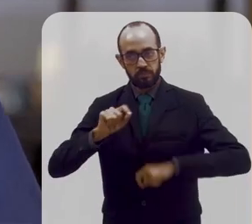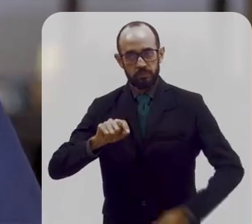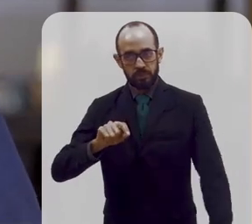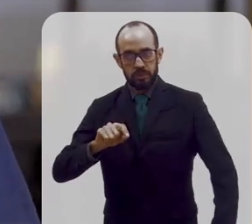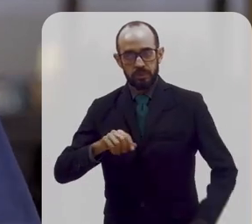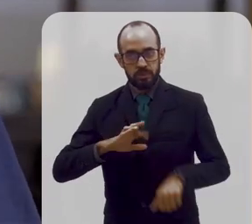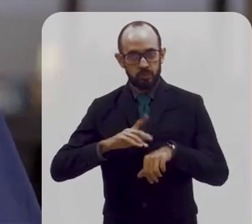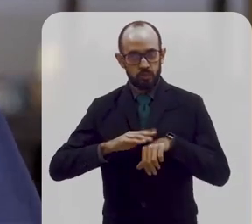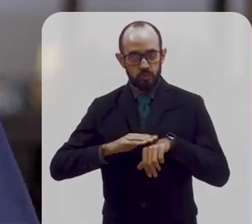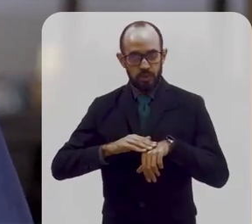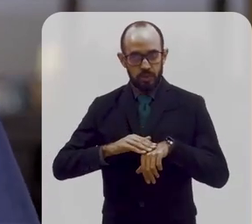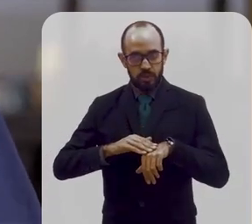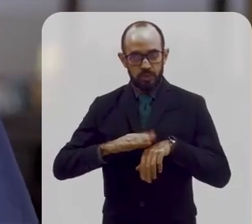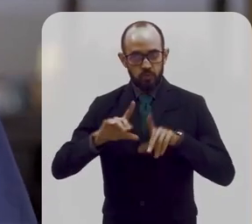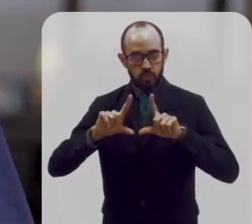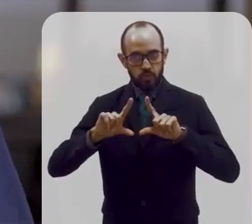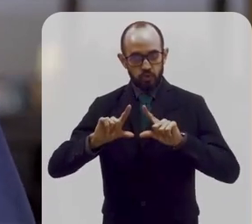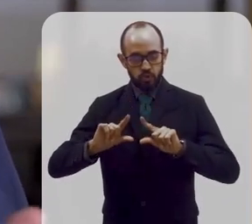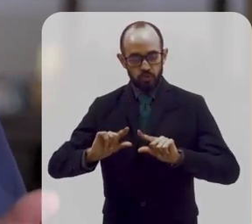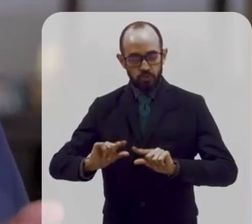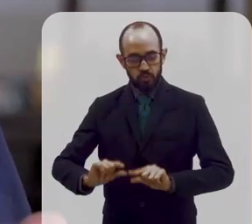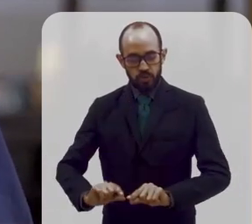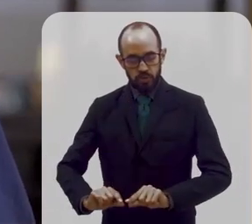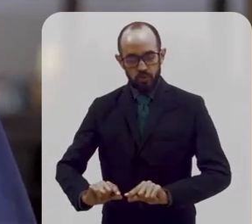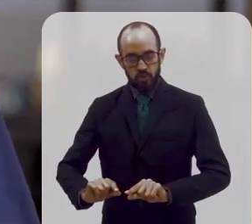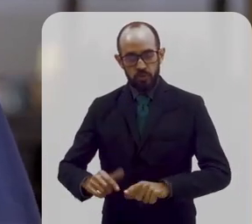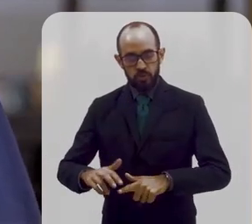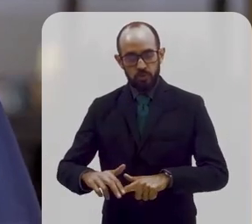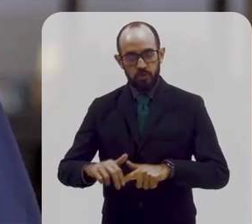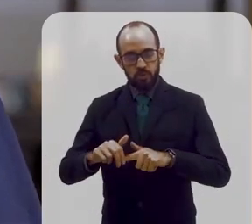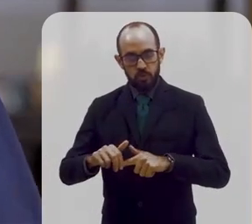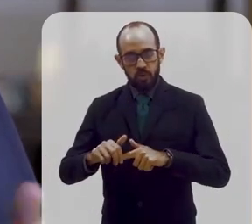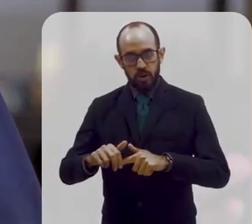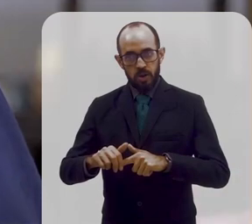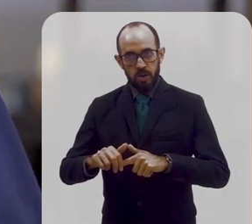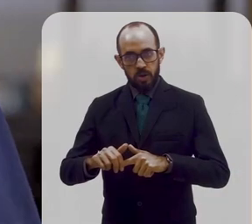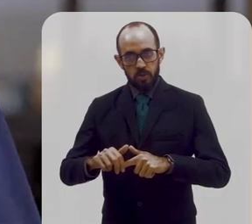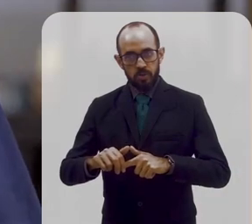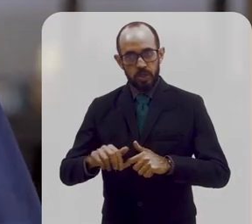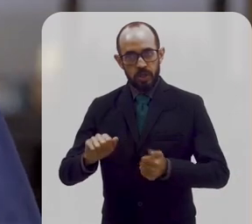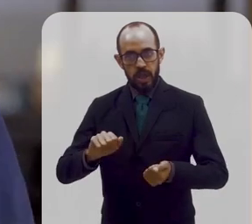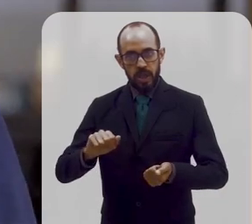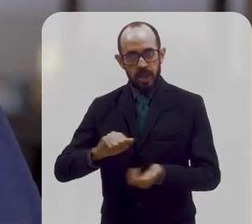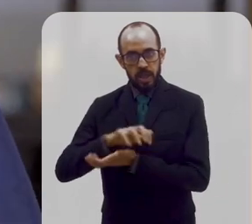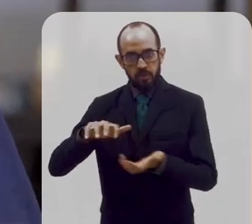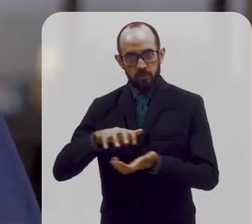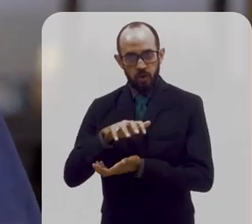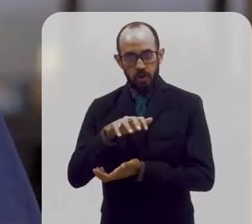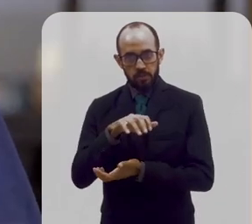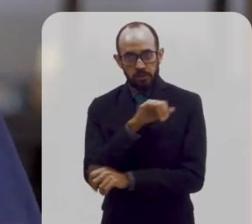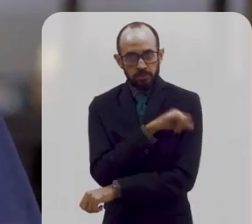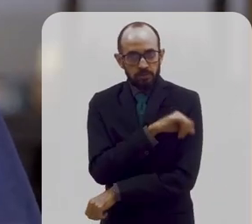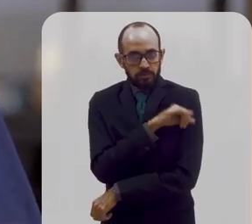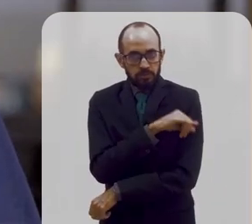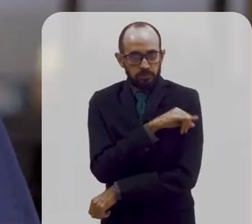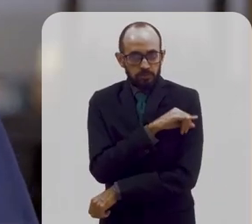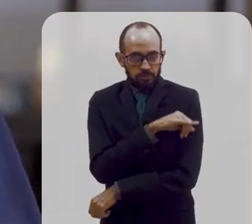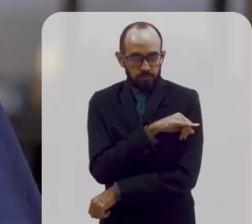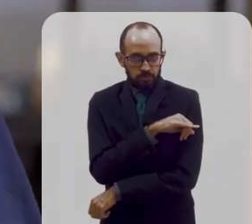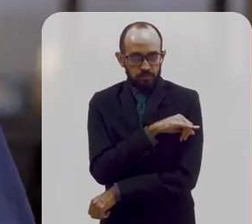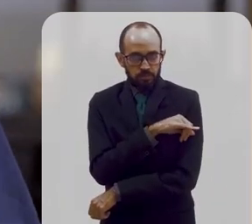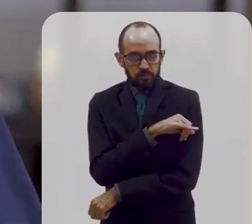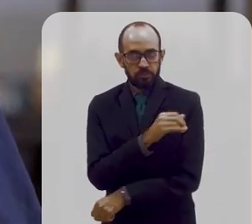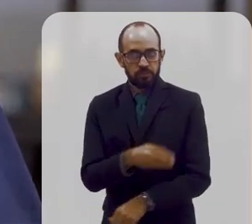essas doenças foram sendo extintas, de fato, a reurbanização que o Rio de Janeiro sofreu nesse